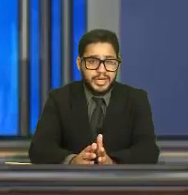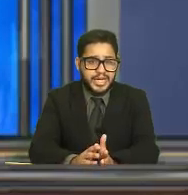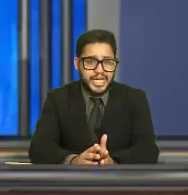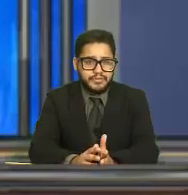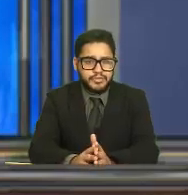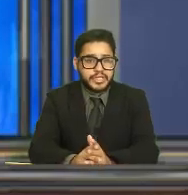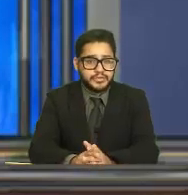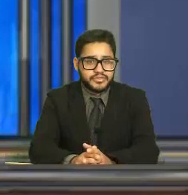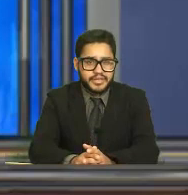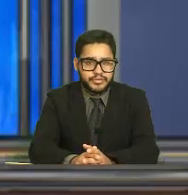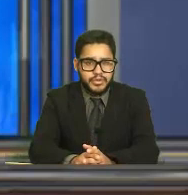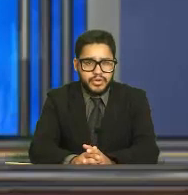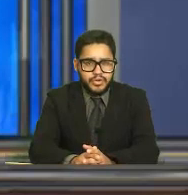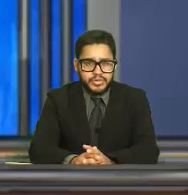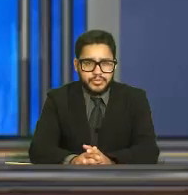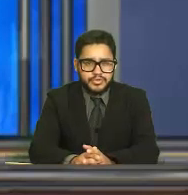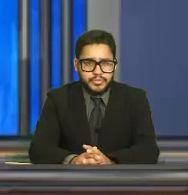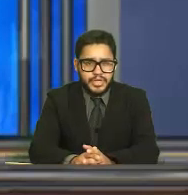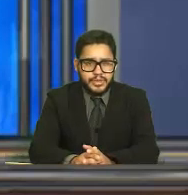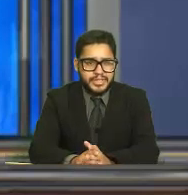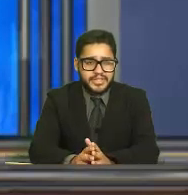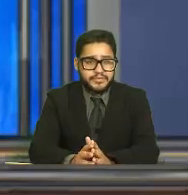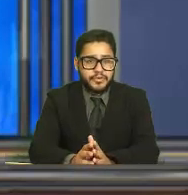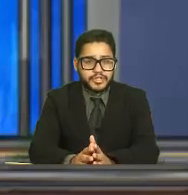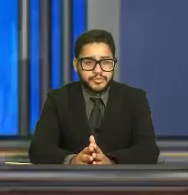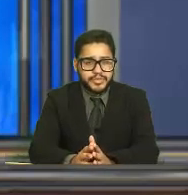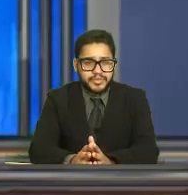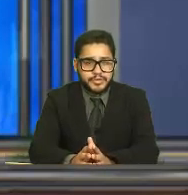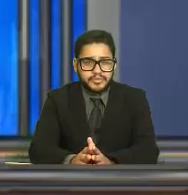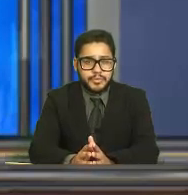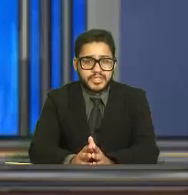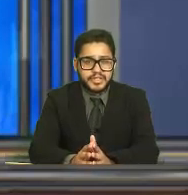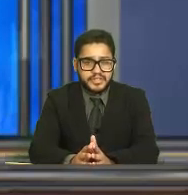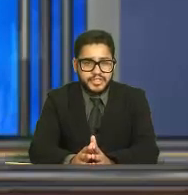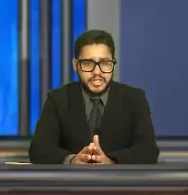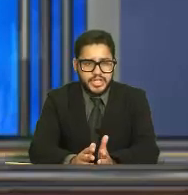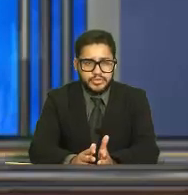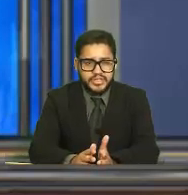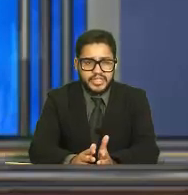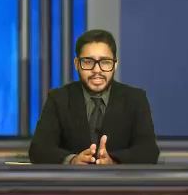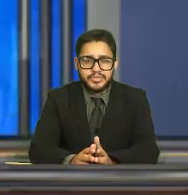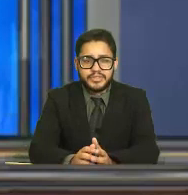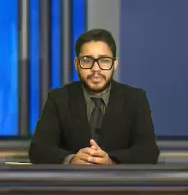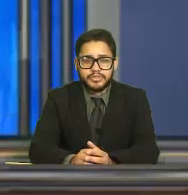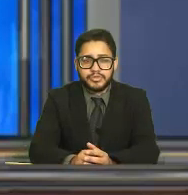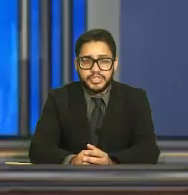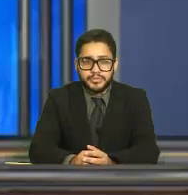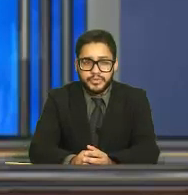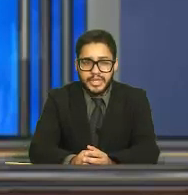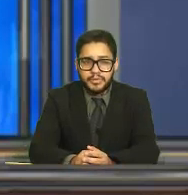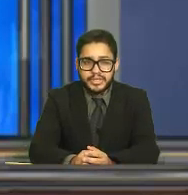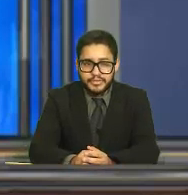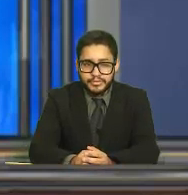evento em Macaé foi um grande sucesso Contamos com uma parceria forte do prefeito Velbert Rezende E do secretário municipal de